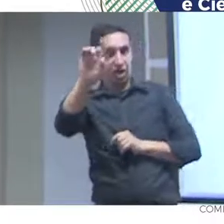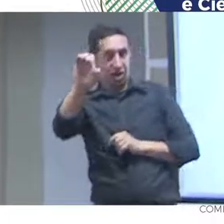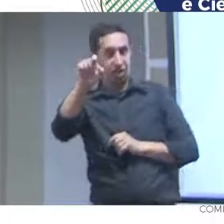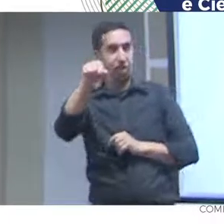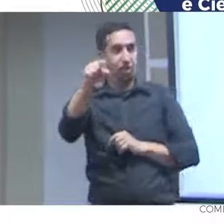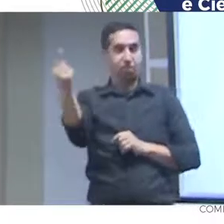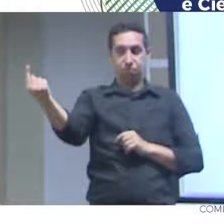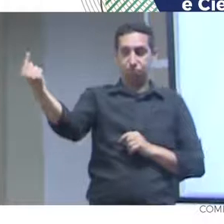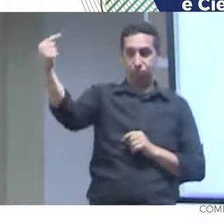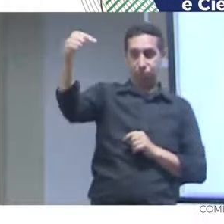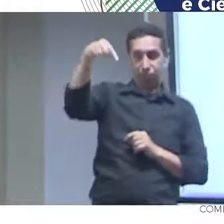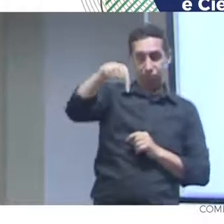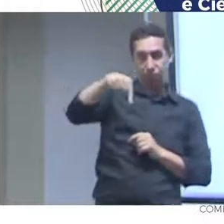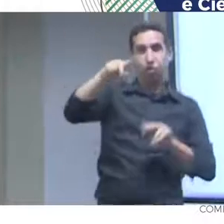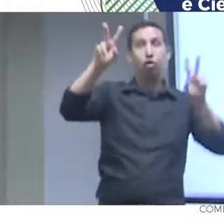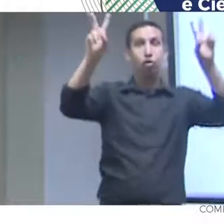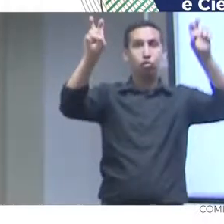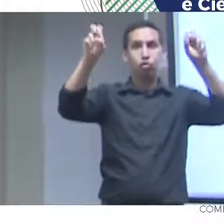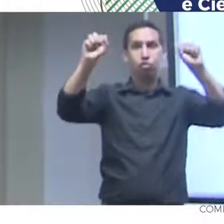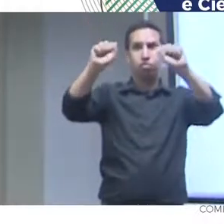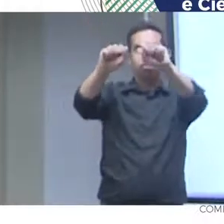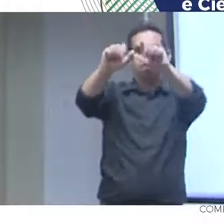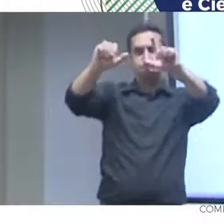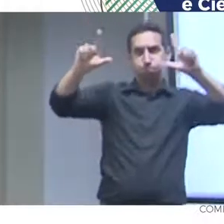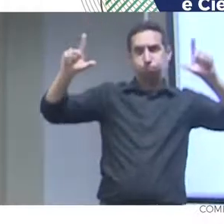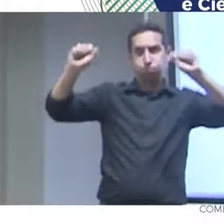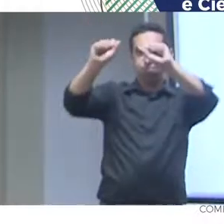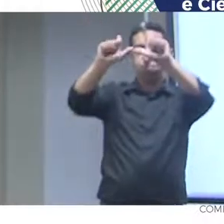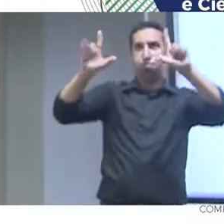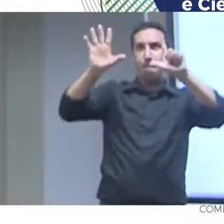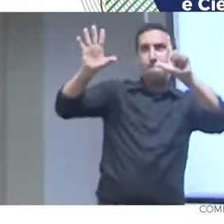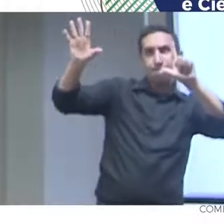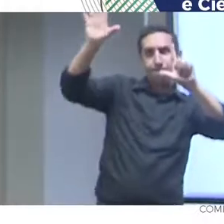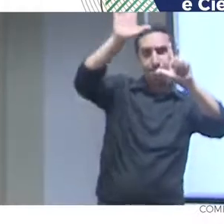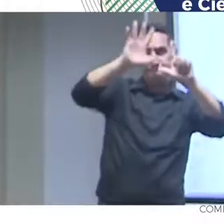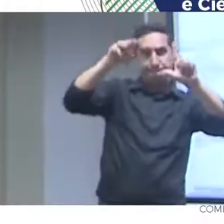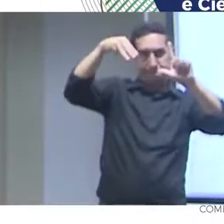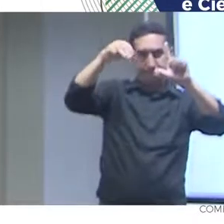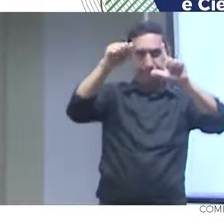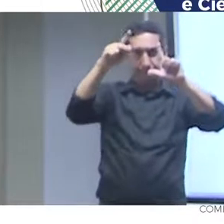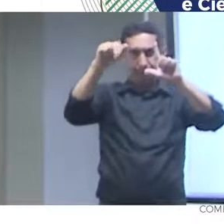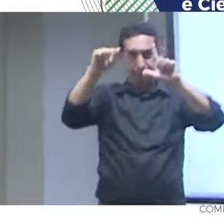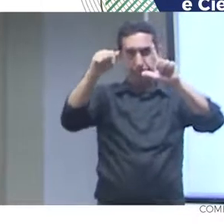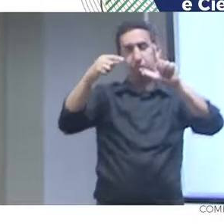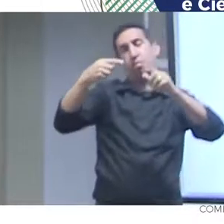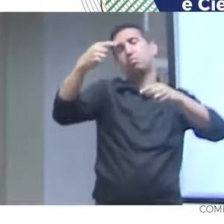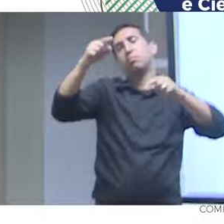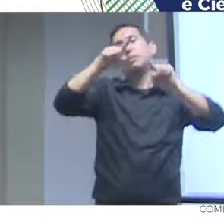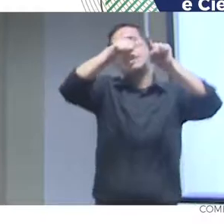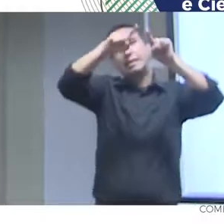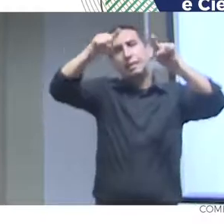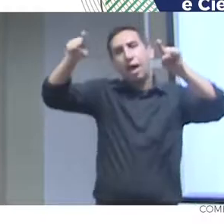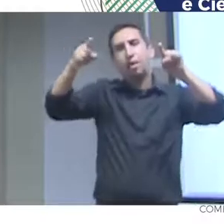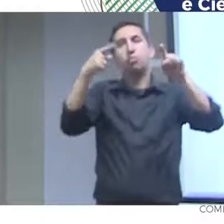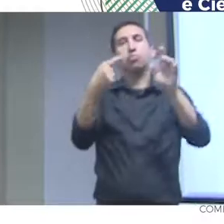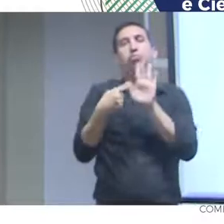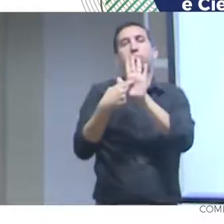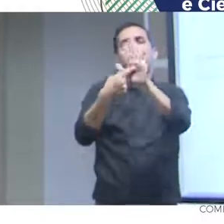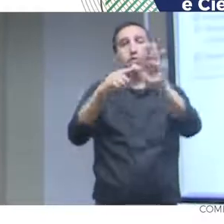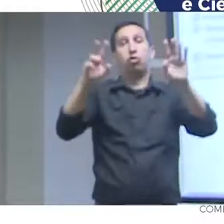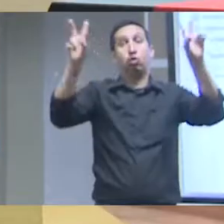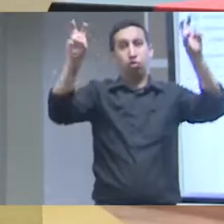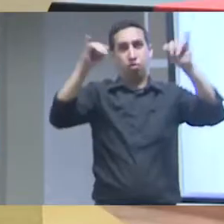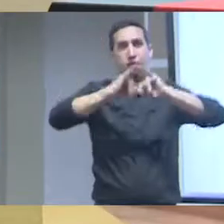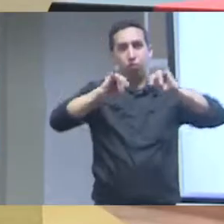palestra Visualização por Meio de Mapas como recurso para democratização dos dados e para apropriação social da informação.